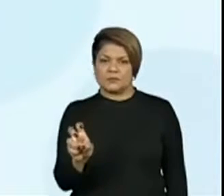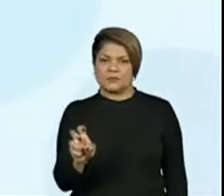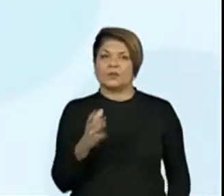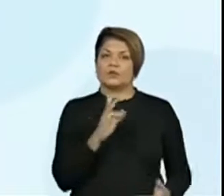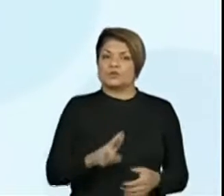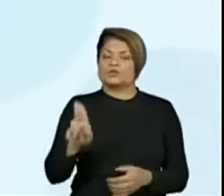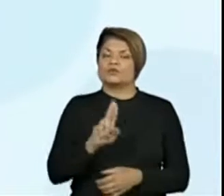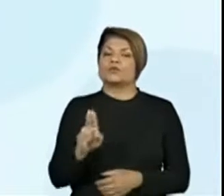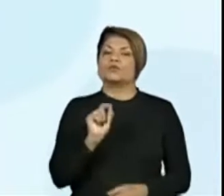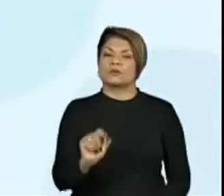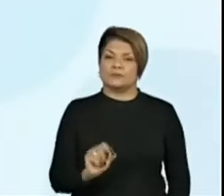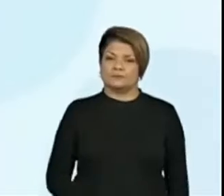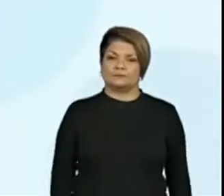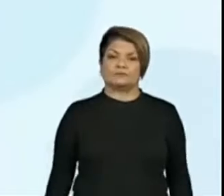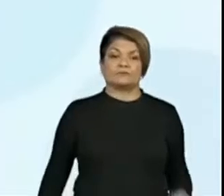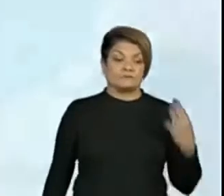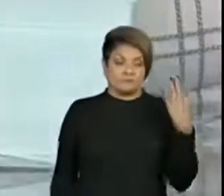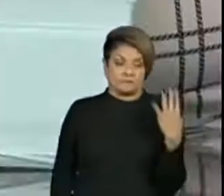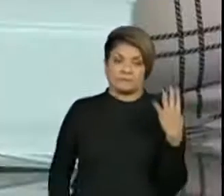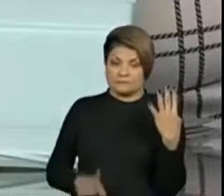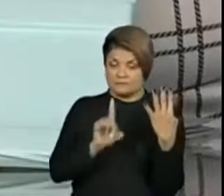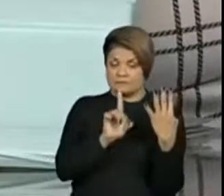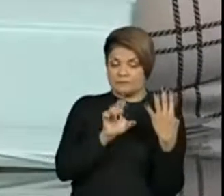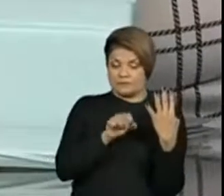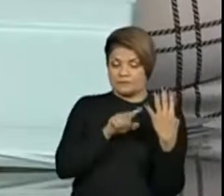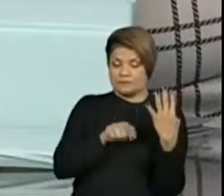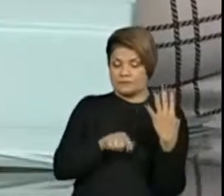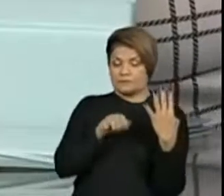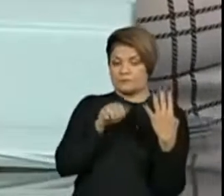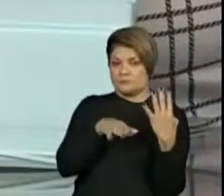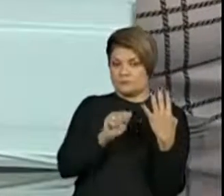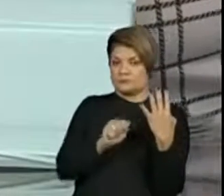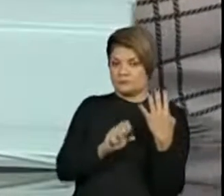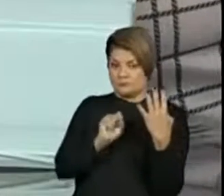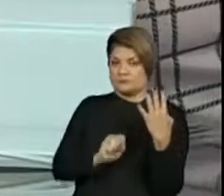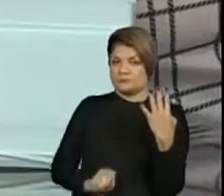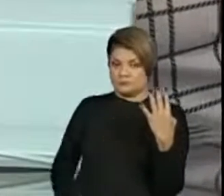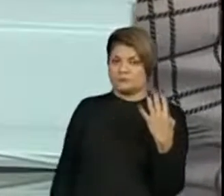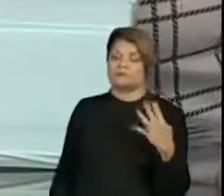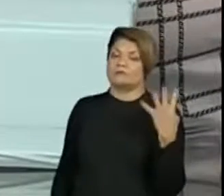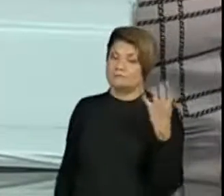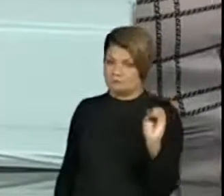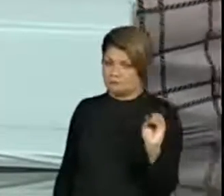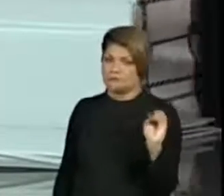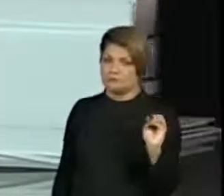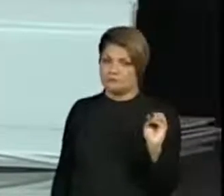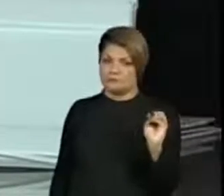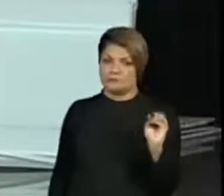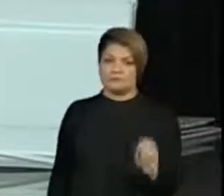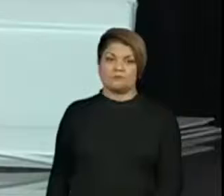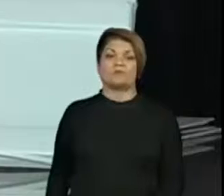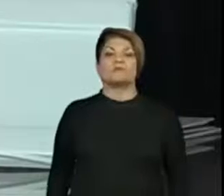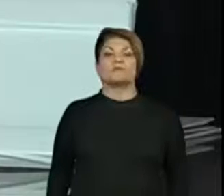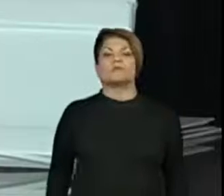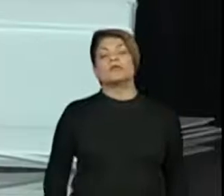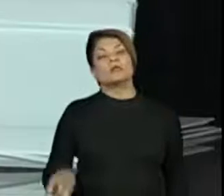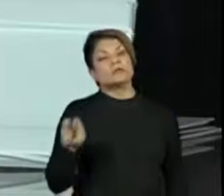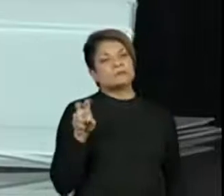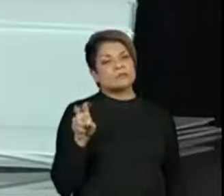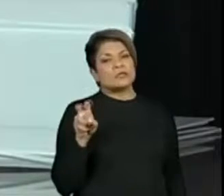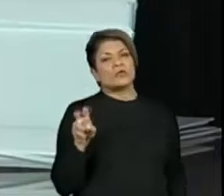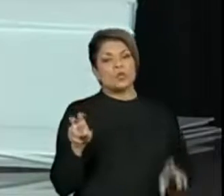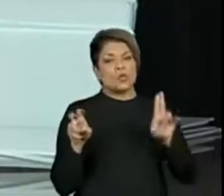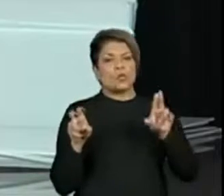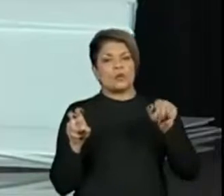quê? Olha só. De quatro dezenas, ou seja, 40 e cinco